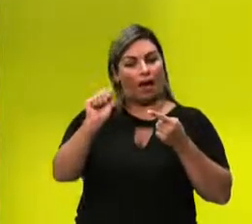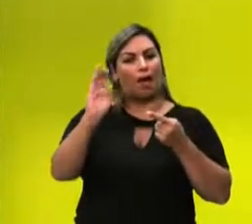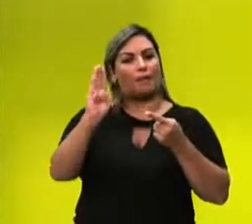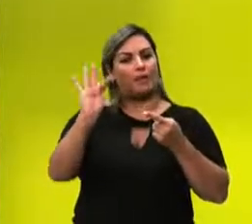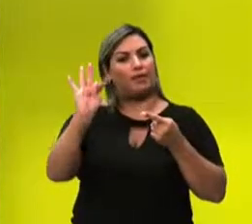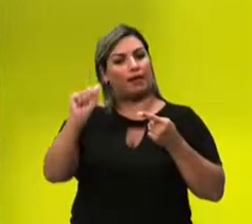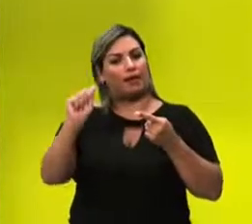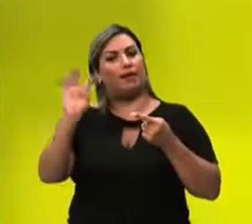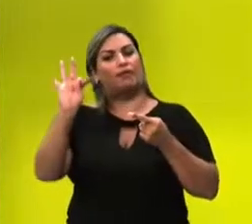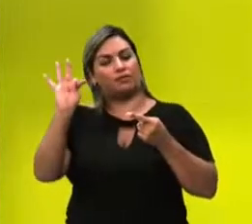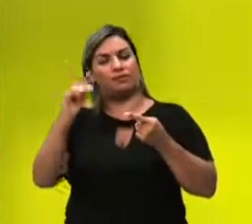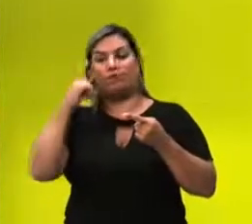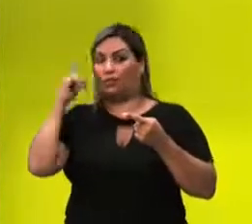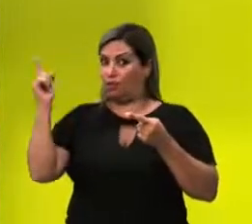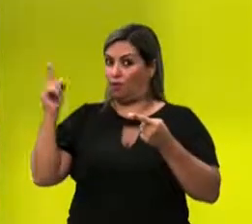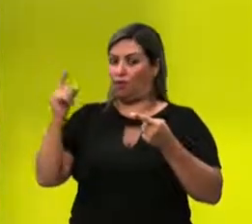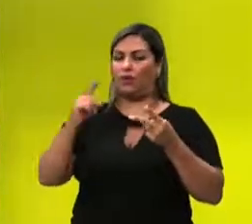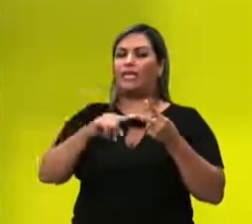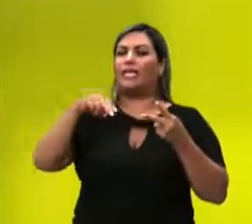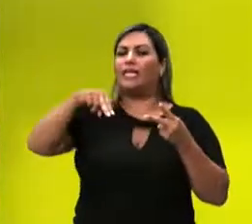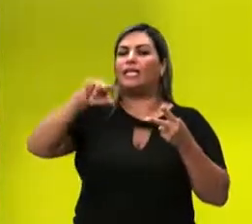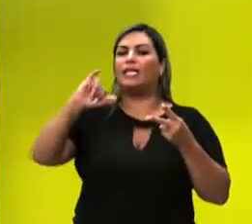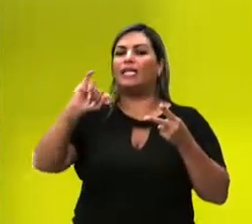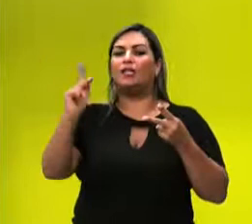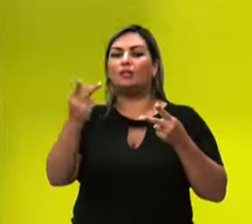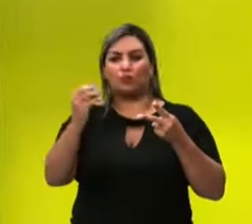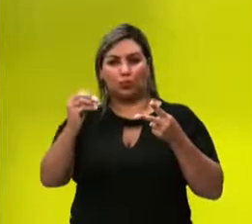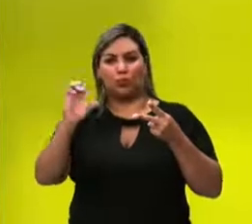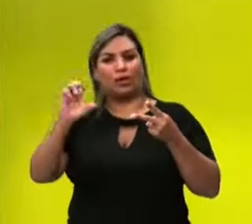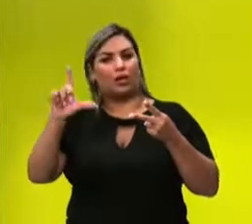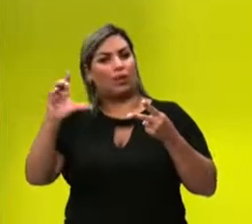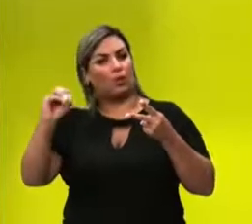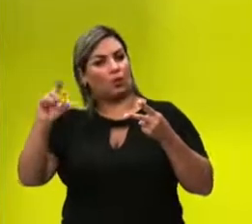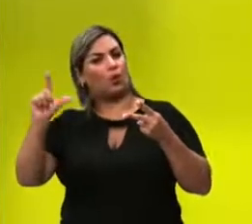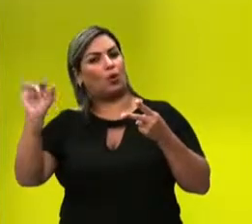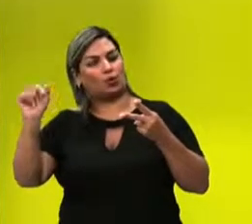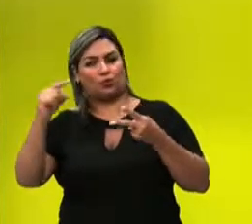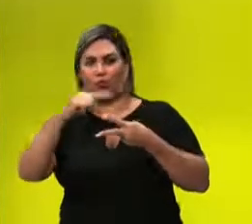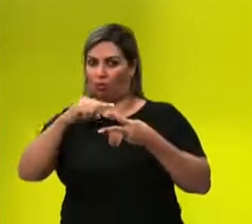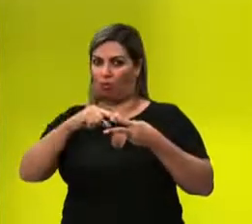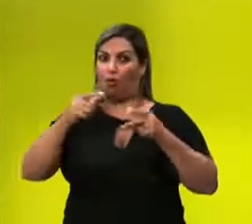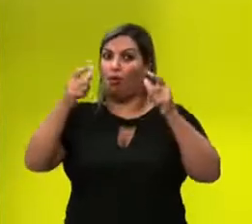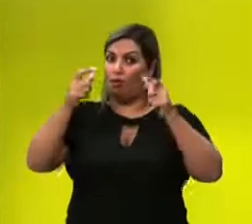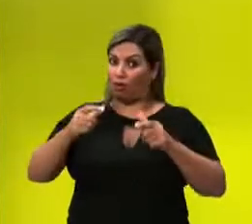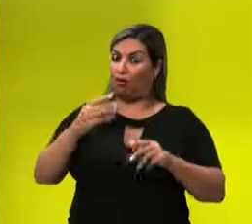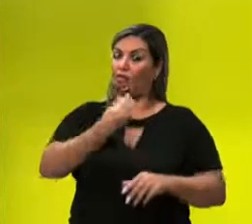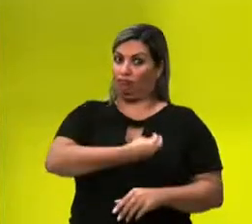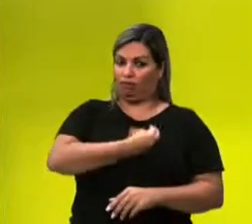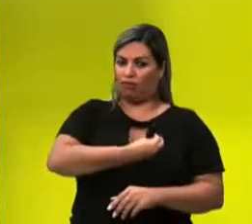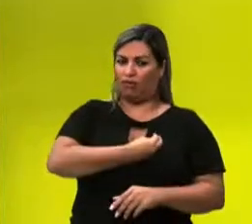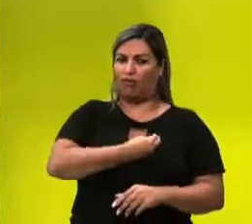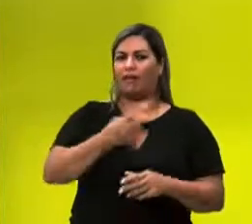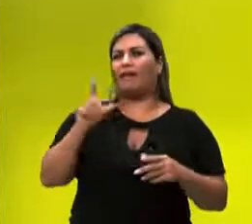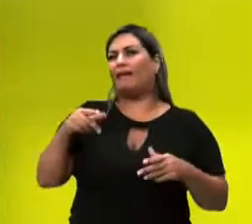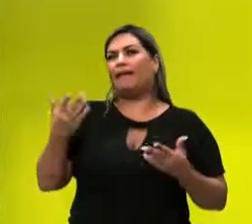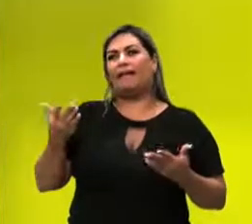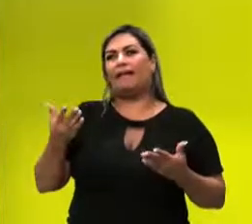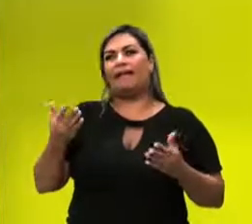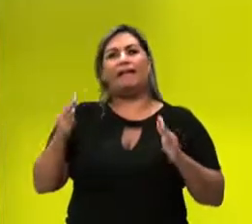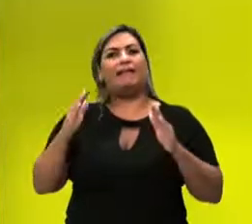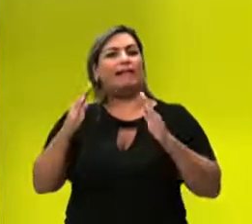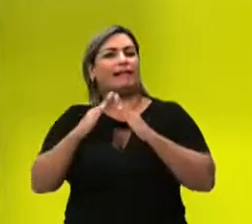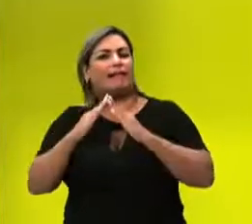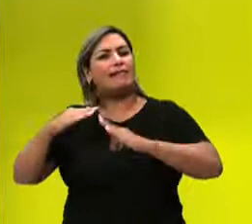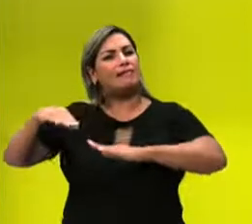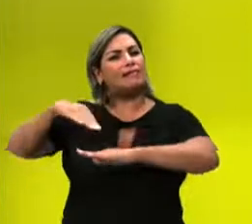ou habitat e nicho ecológico. O habitat é como se fosse o